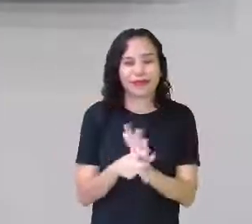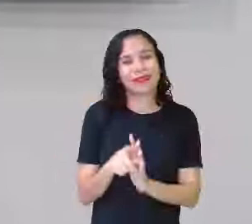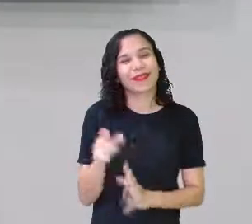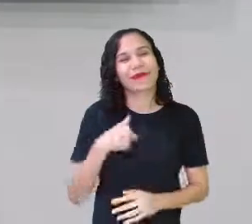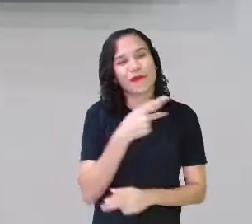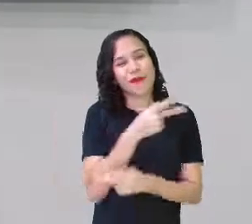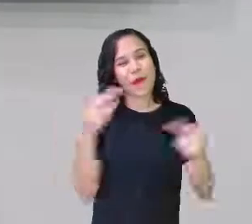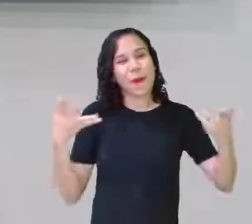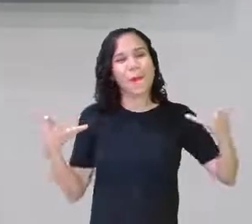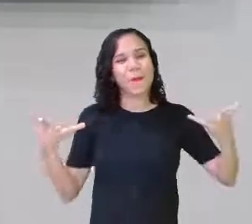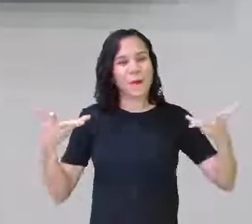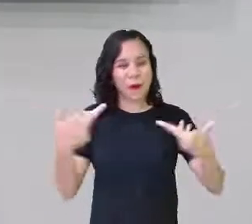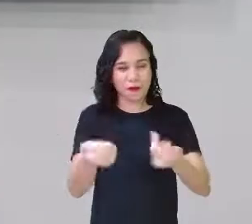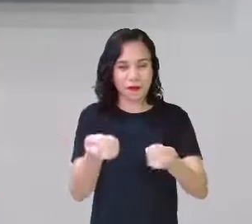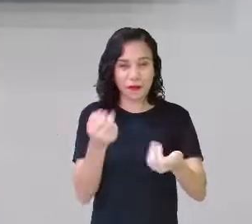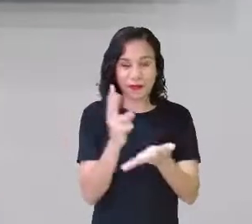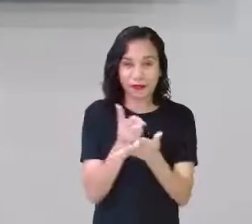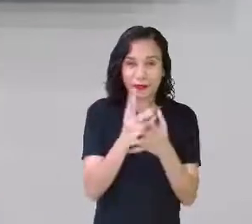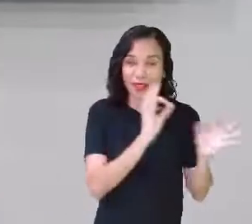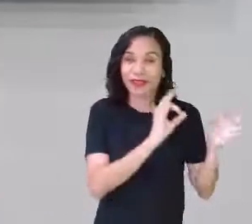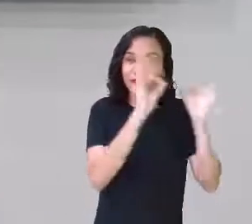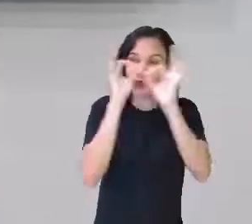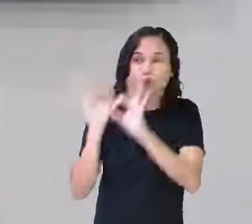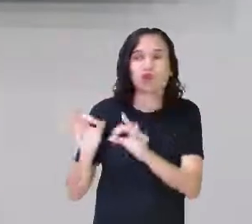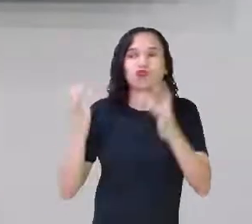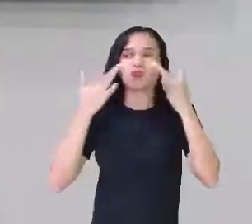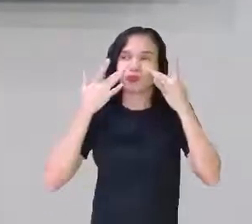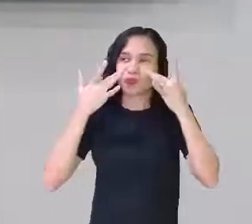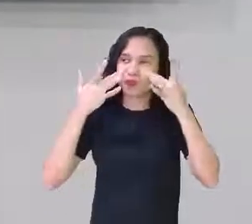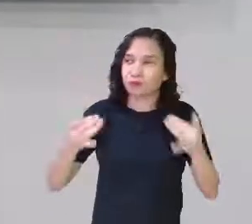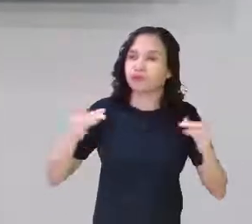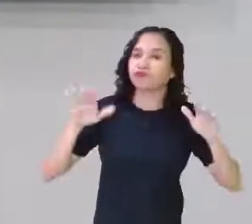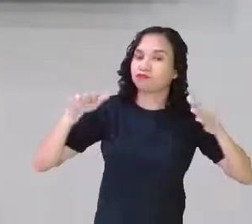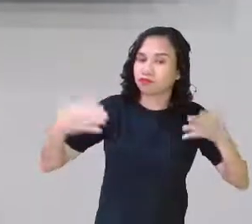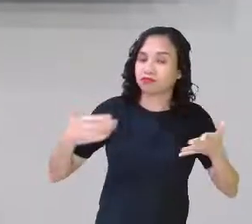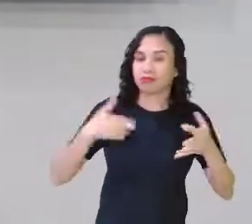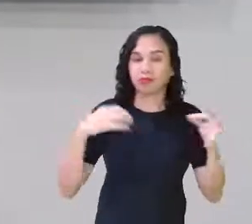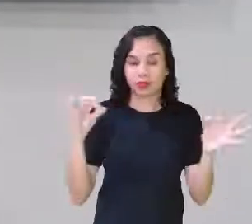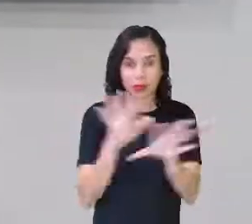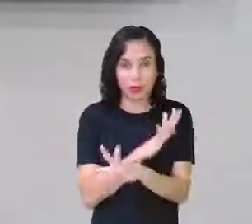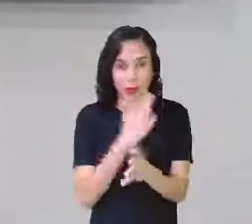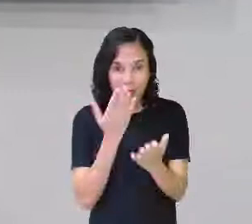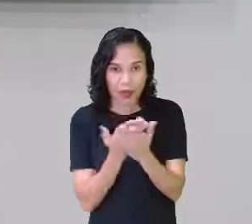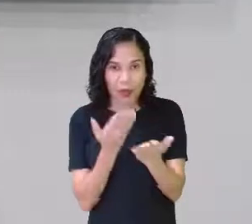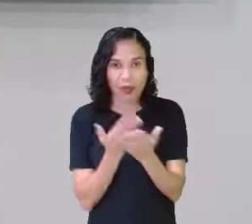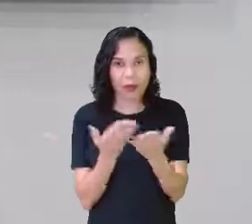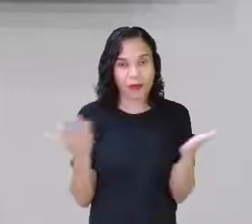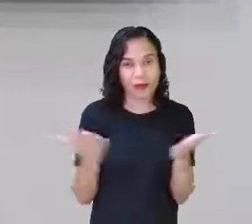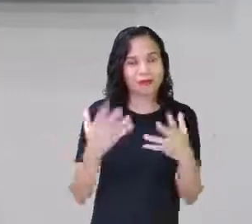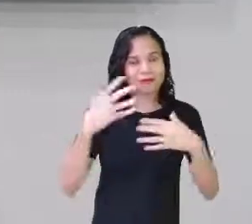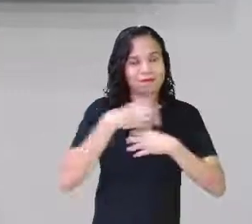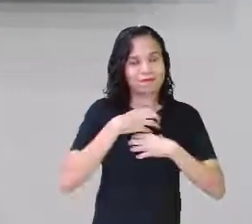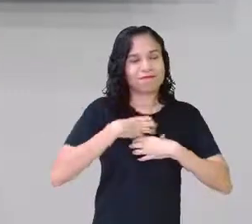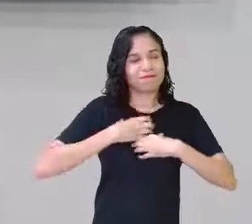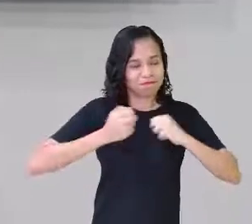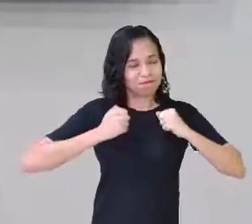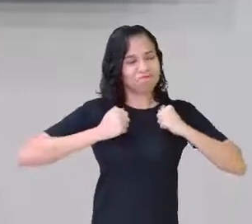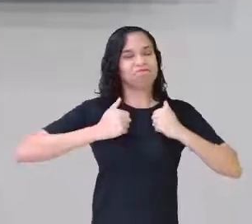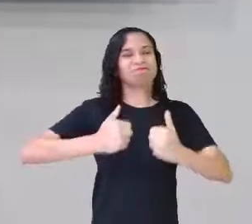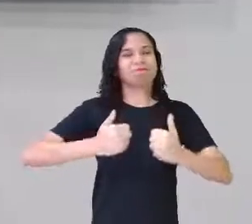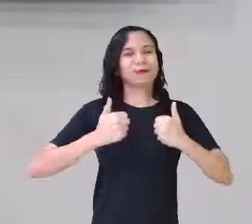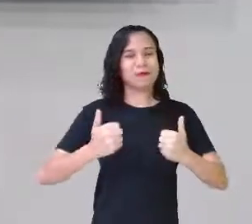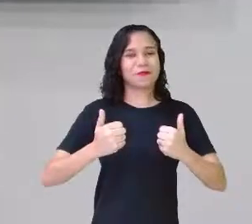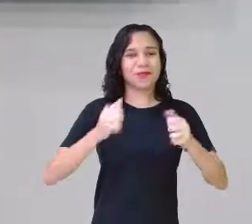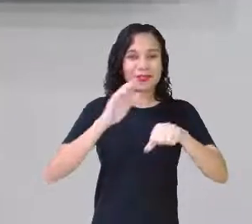maravilhosos. Como estão assistindo sempre a aula e prestando atenção, então, estou terminando já a aula com a sensação de dever cumprido,